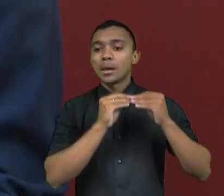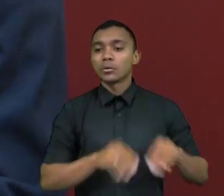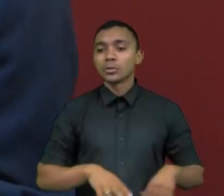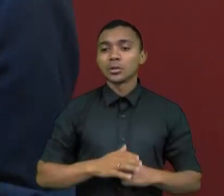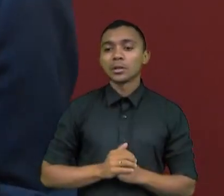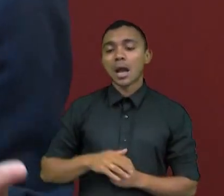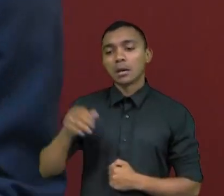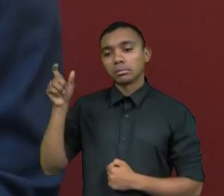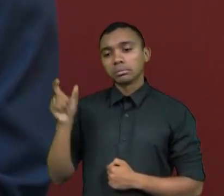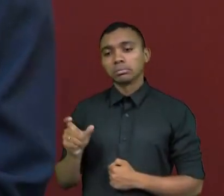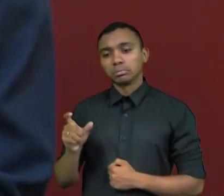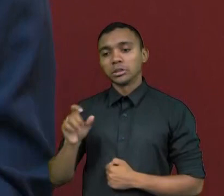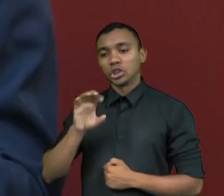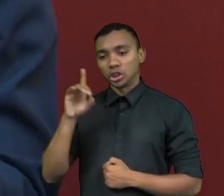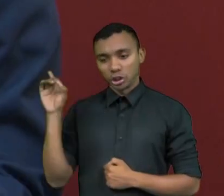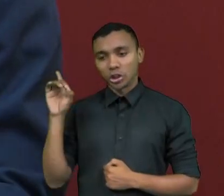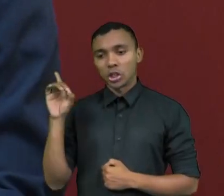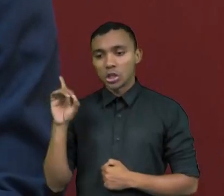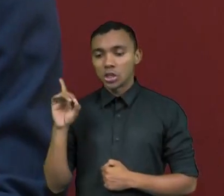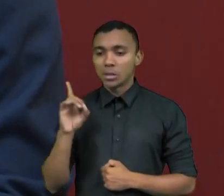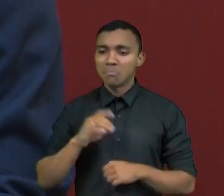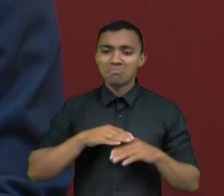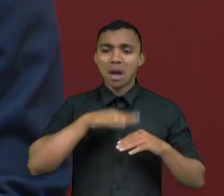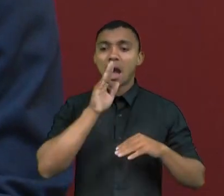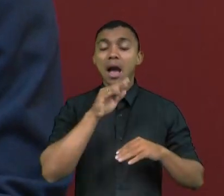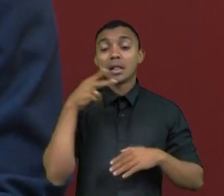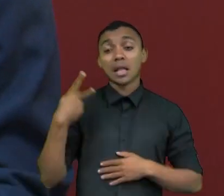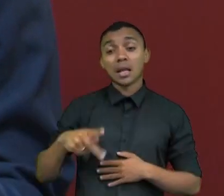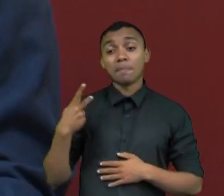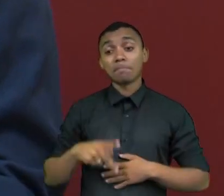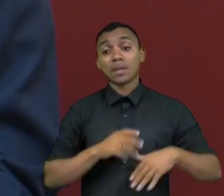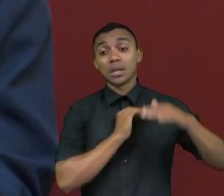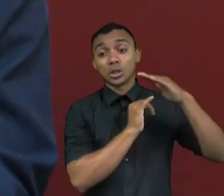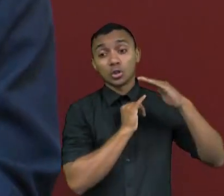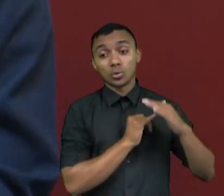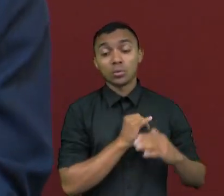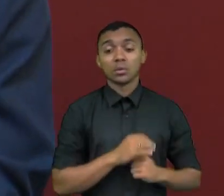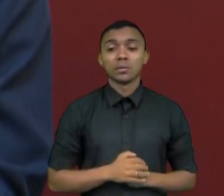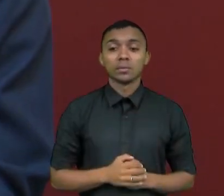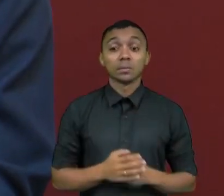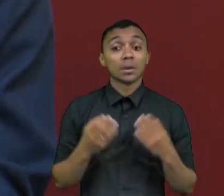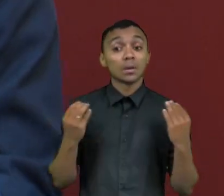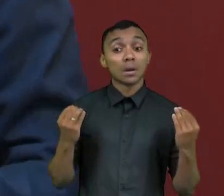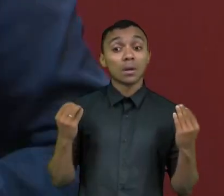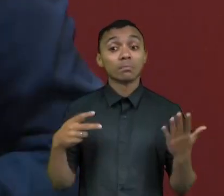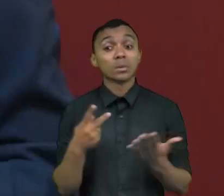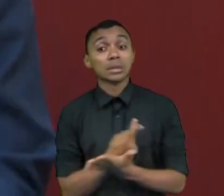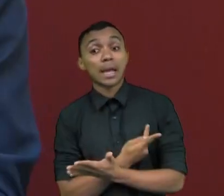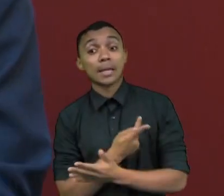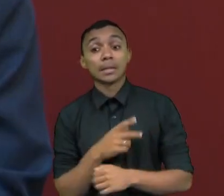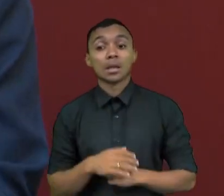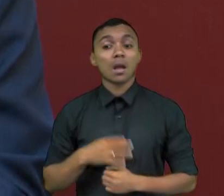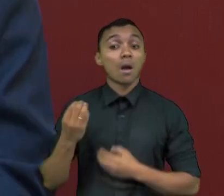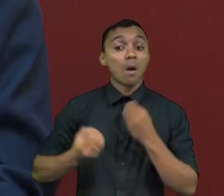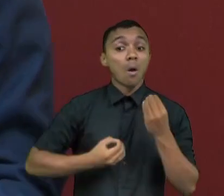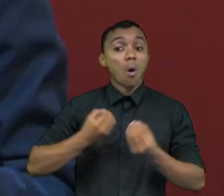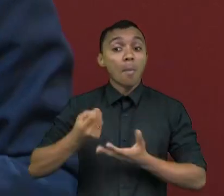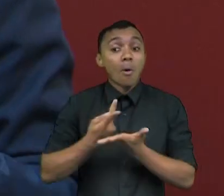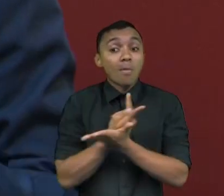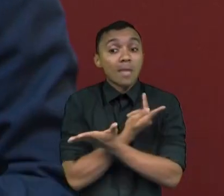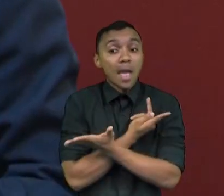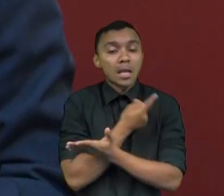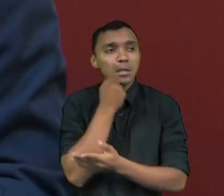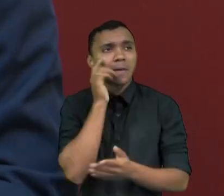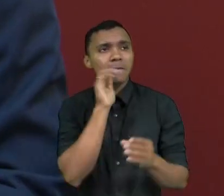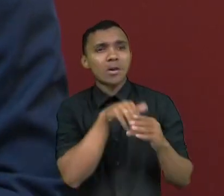foi favorecido pelo Estado da Pesquisa do mesmo instituto. Então como é que funciona isso? Não, aqui a gente vai botar para disfarçar.